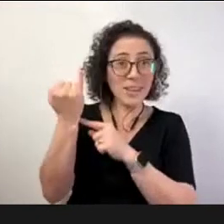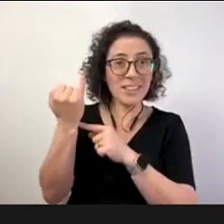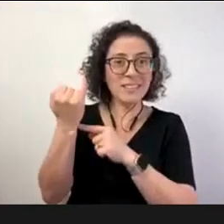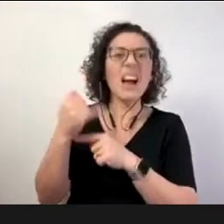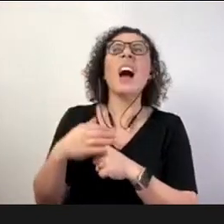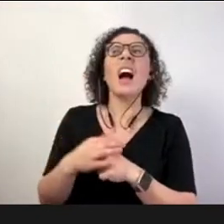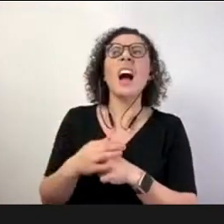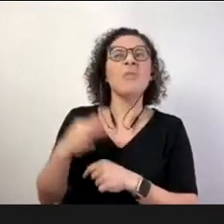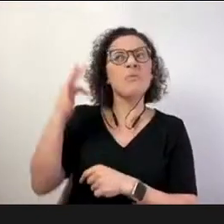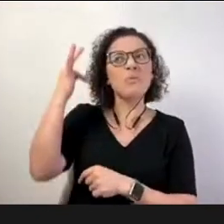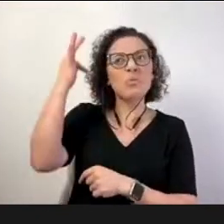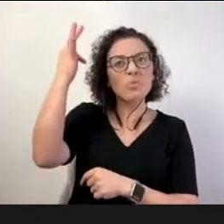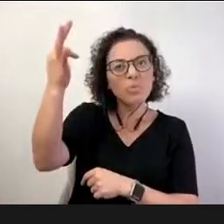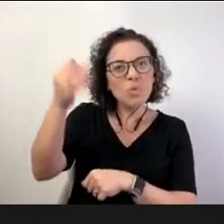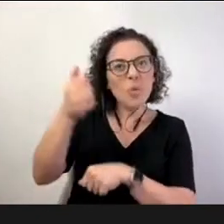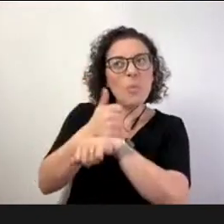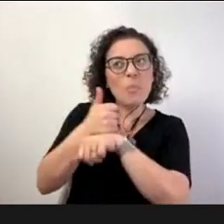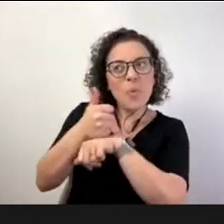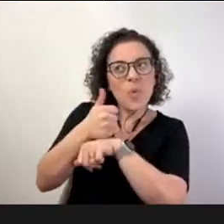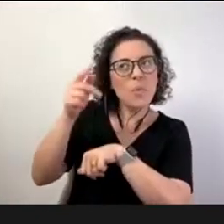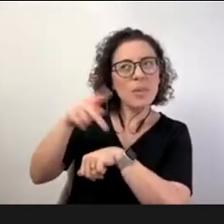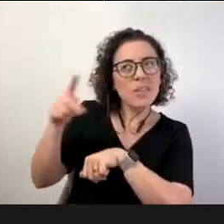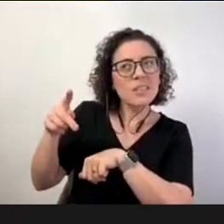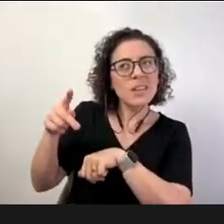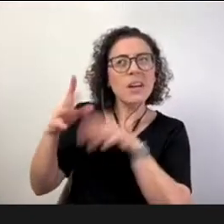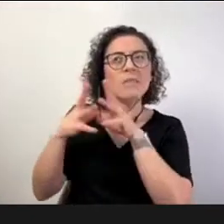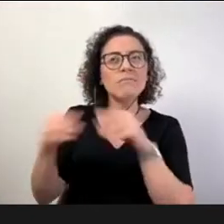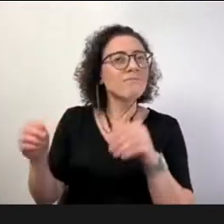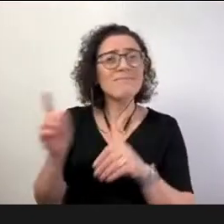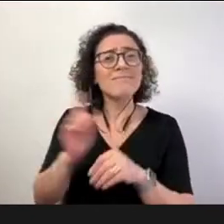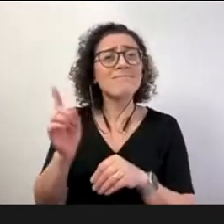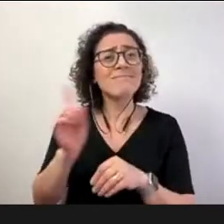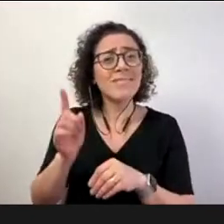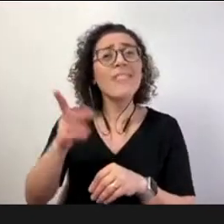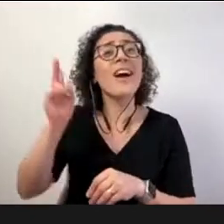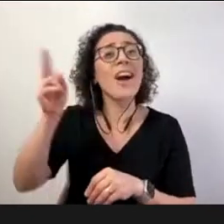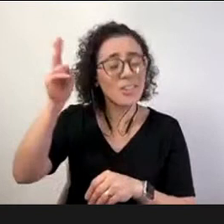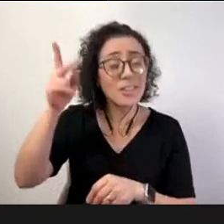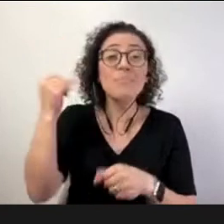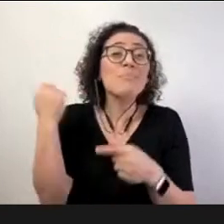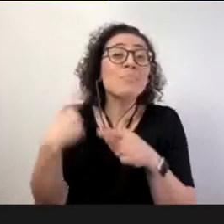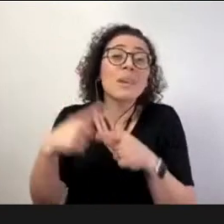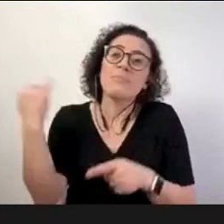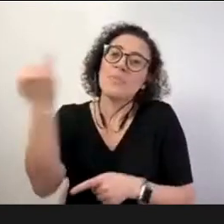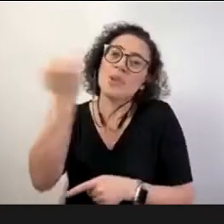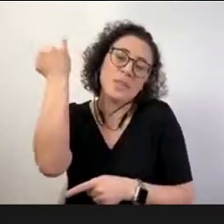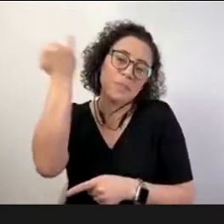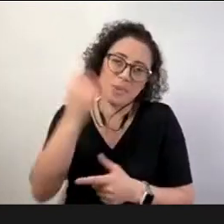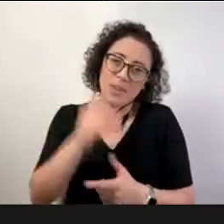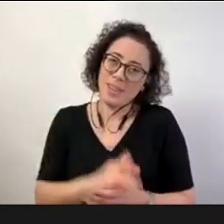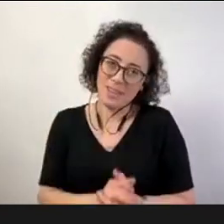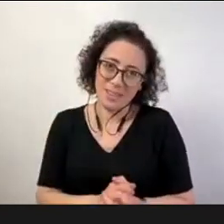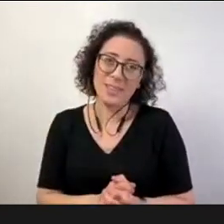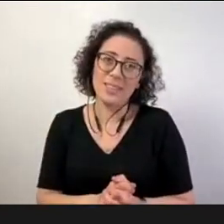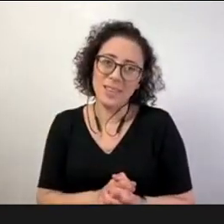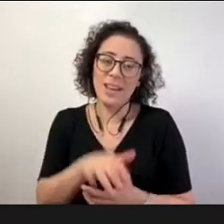dessa intensidade de tecnologia que passa a fazer parte da nossa da nossa atuação né enfim